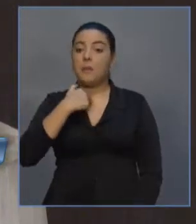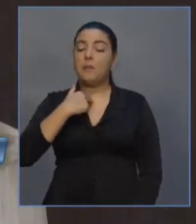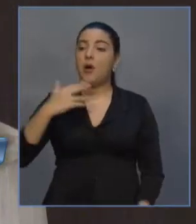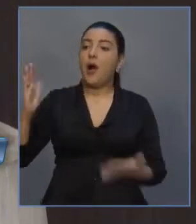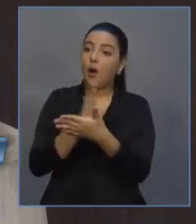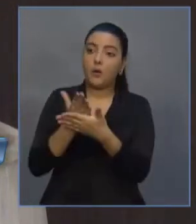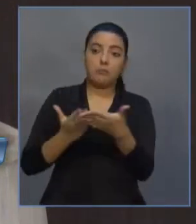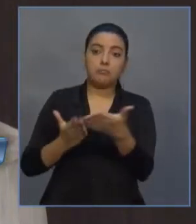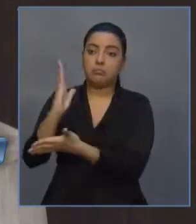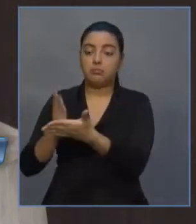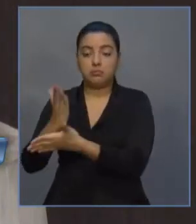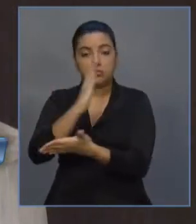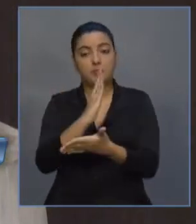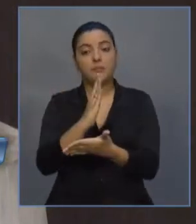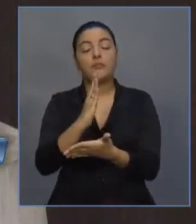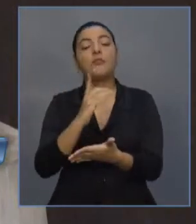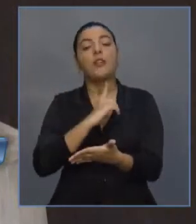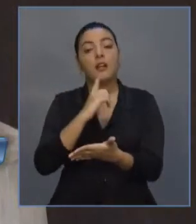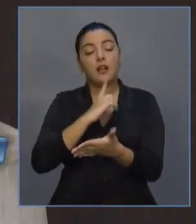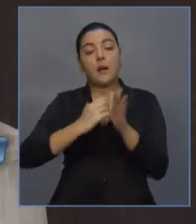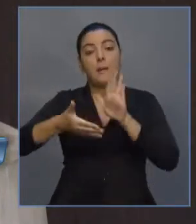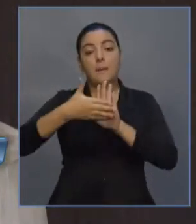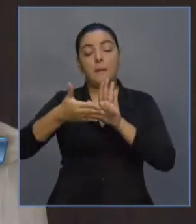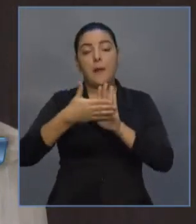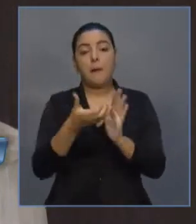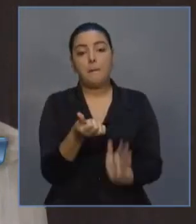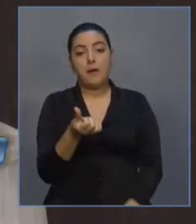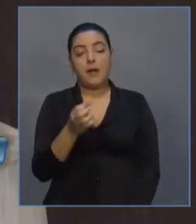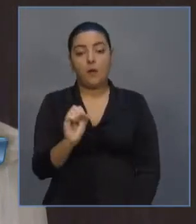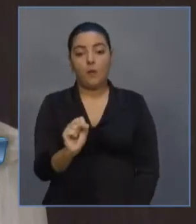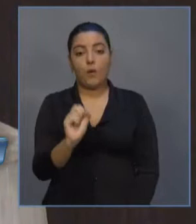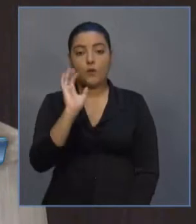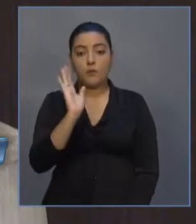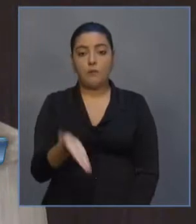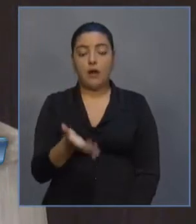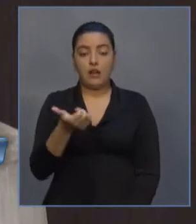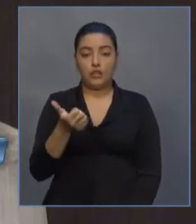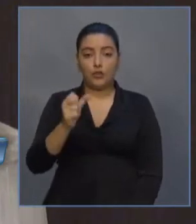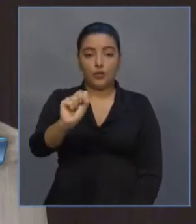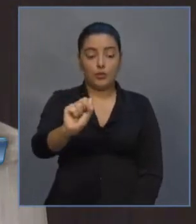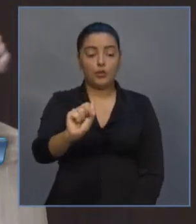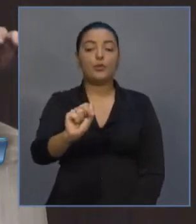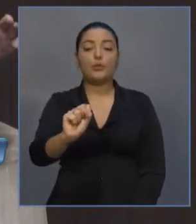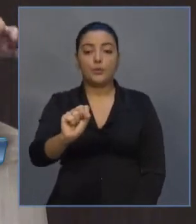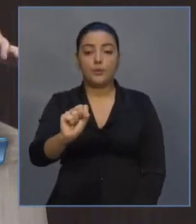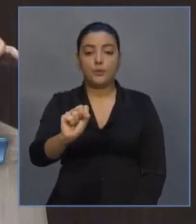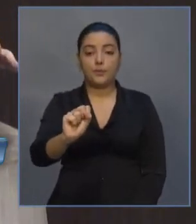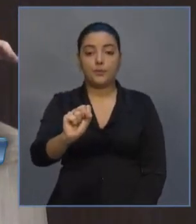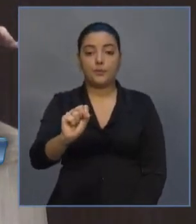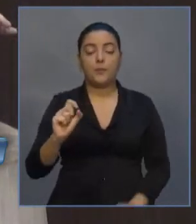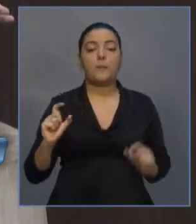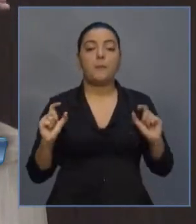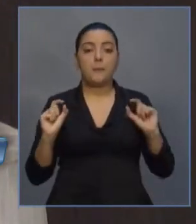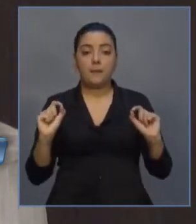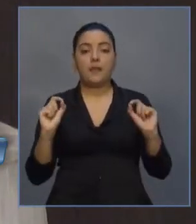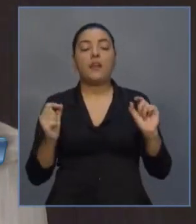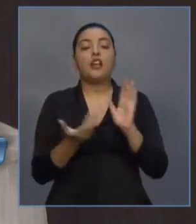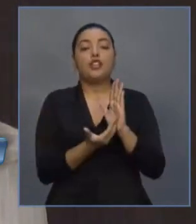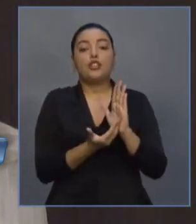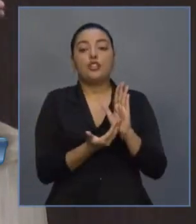esta mensagem, a proposição 68 barra 2018, em que são